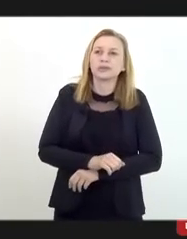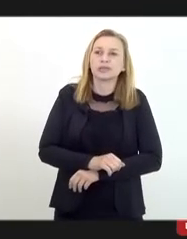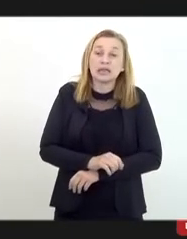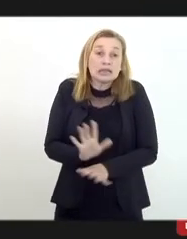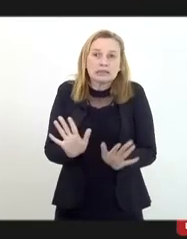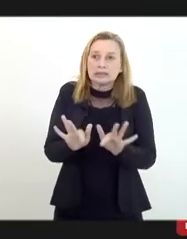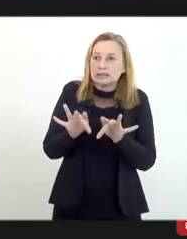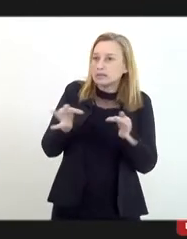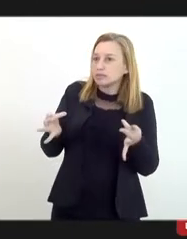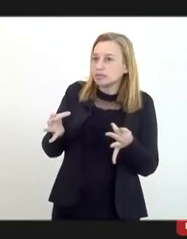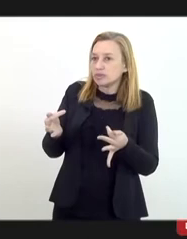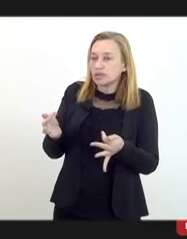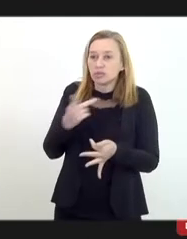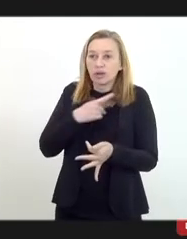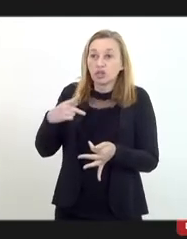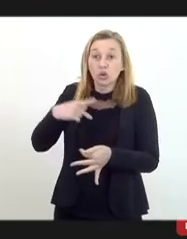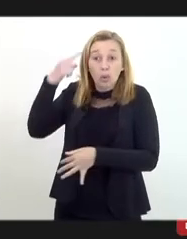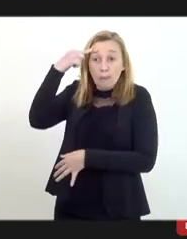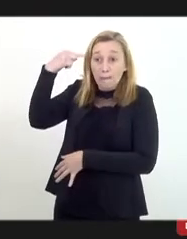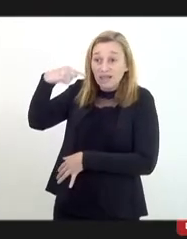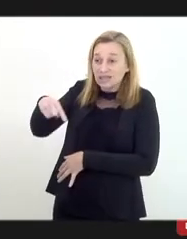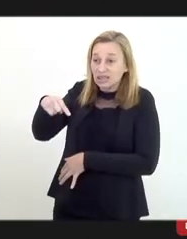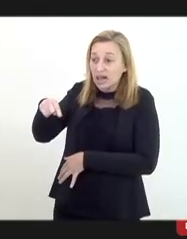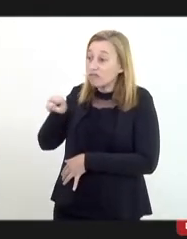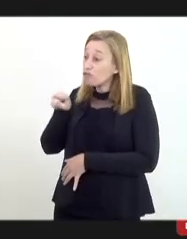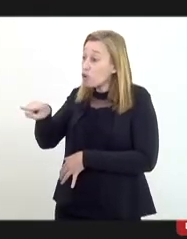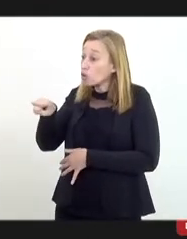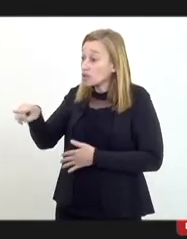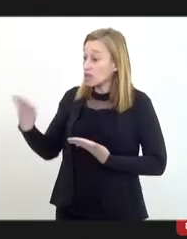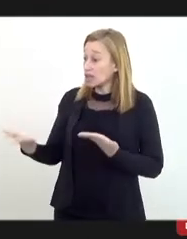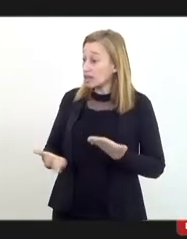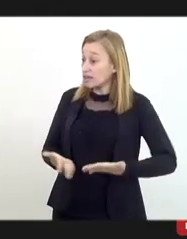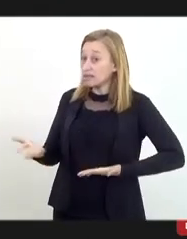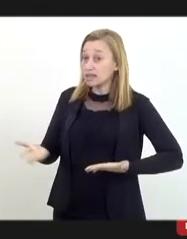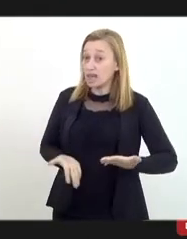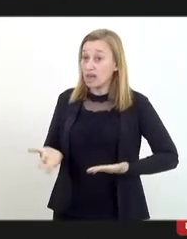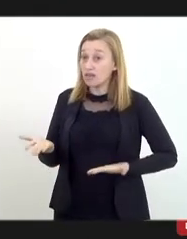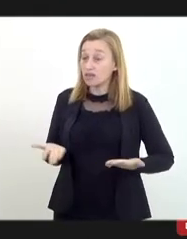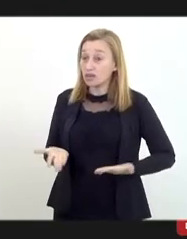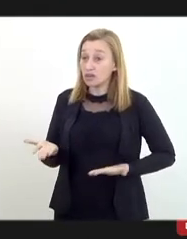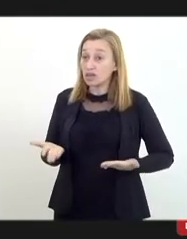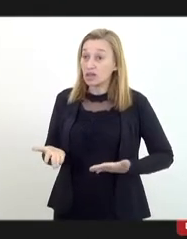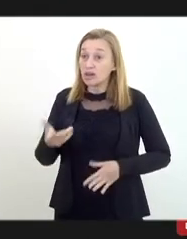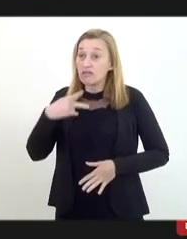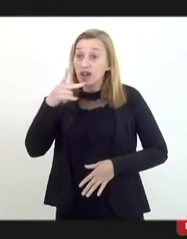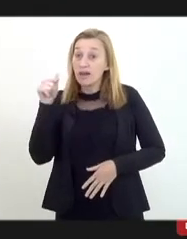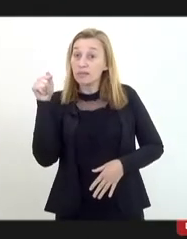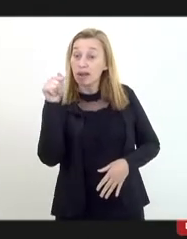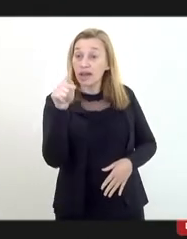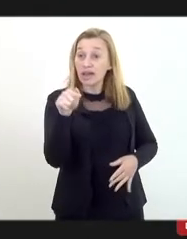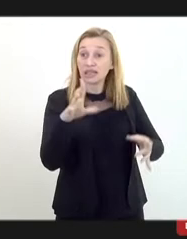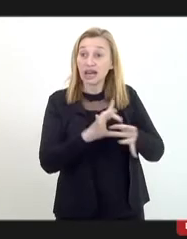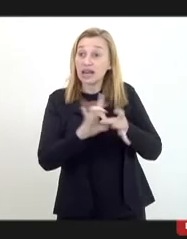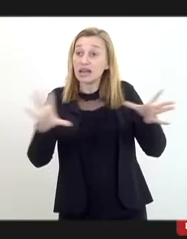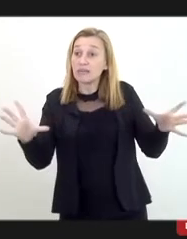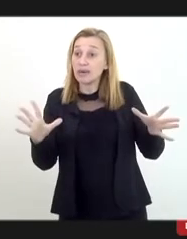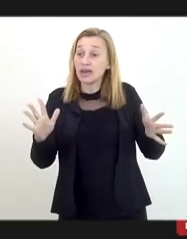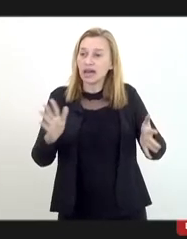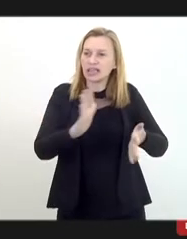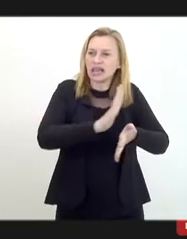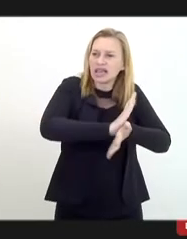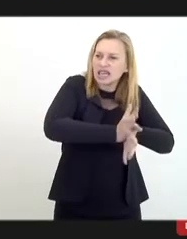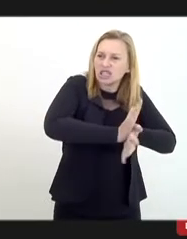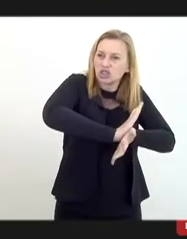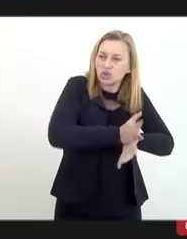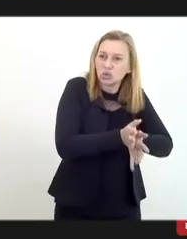simplesmente mandava você é fiel, toca no seu irmão e diz para ele que ele está autorizado a fechar os terreiros do